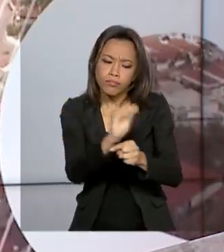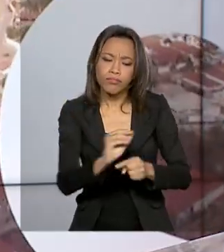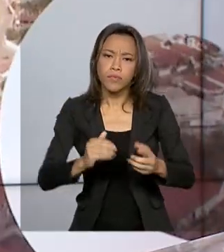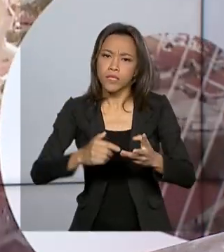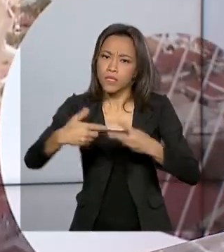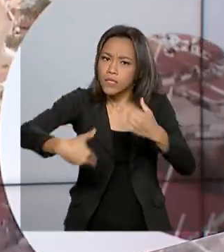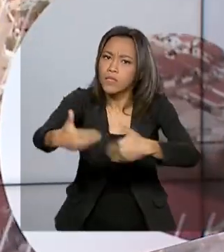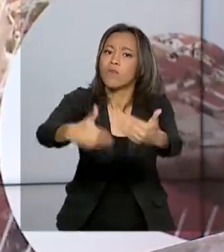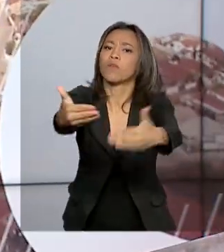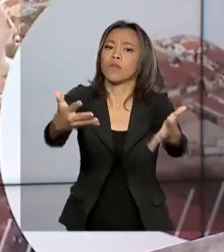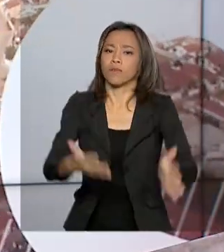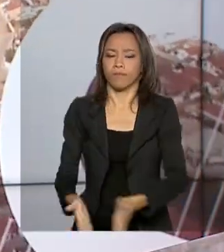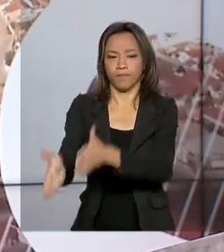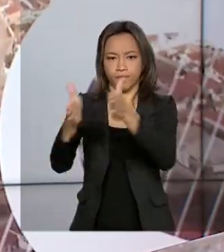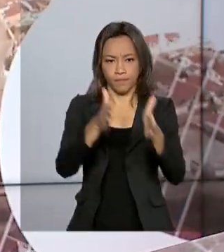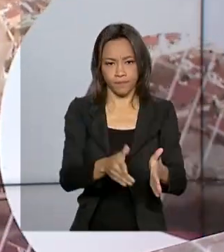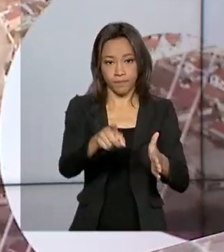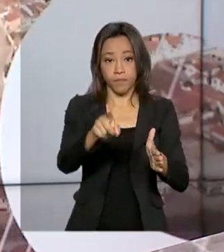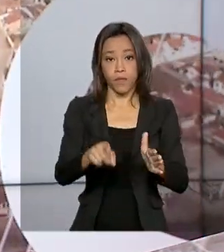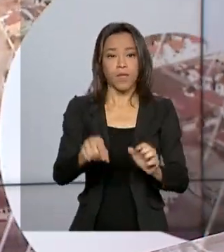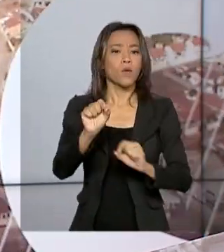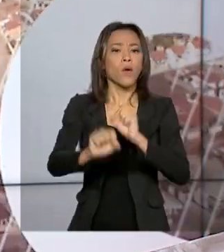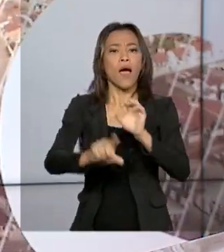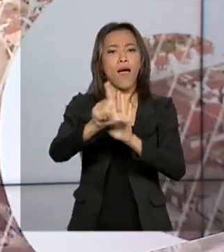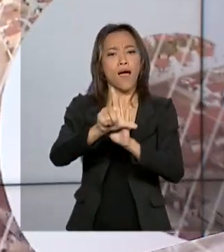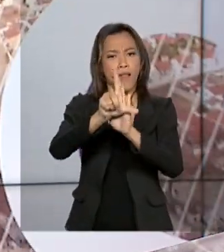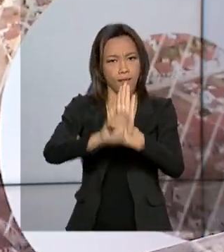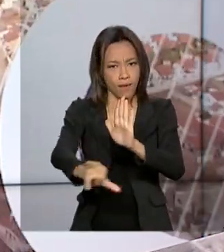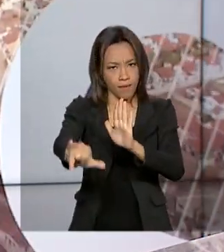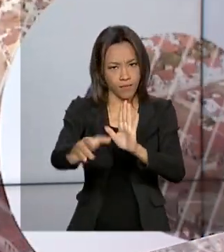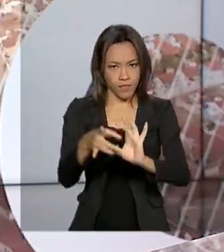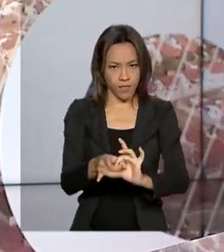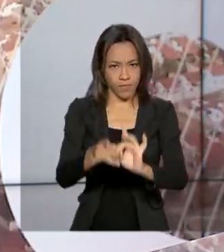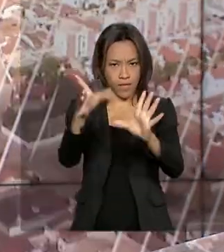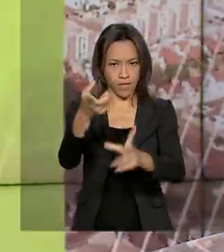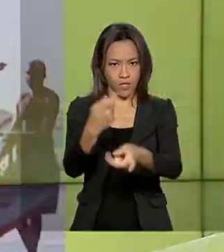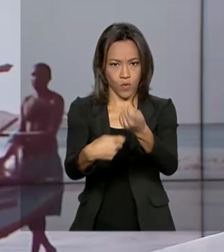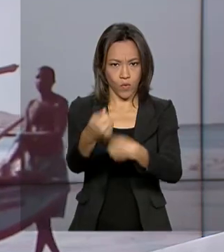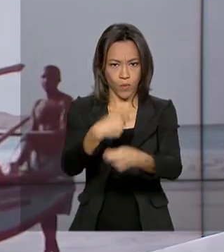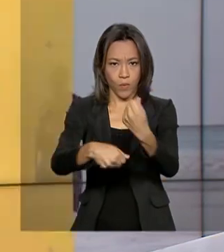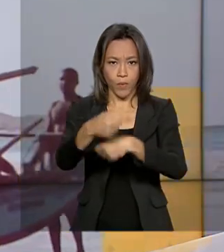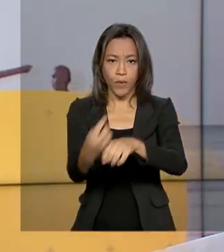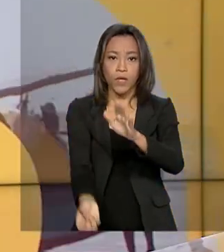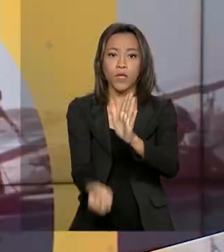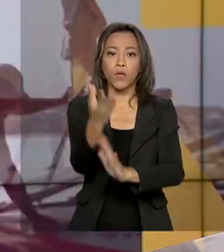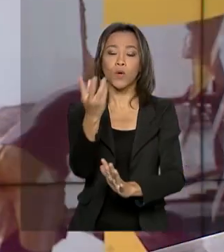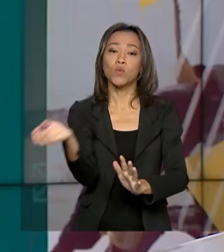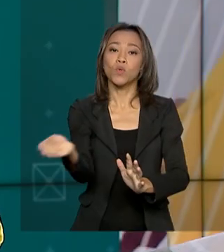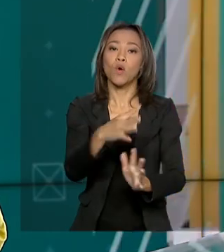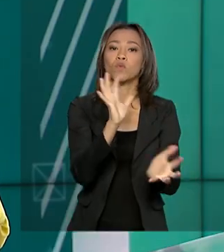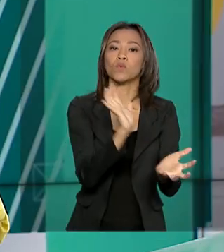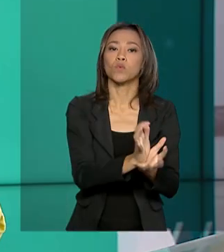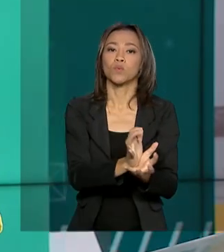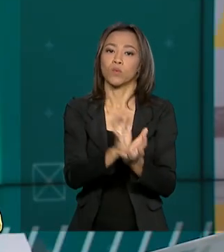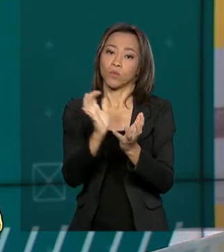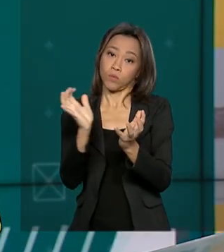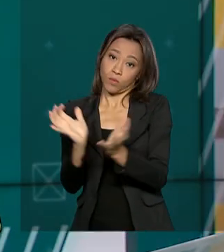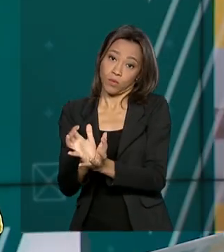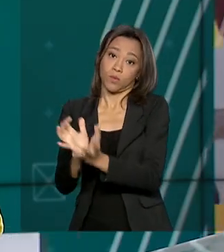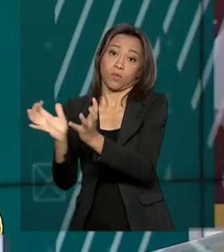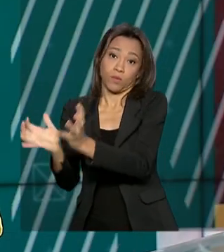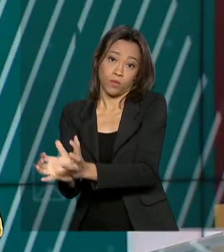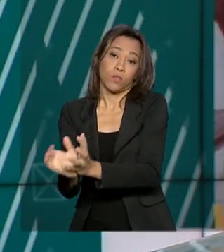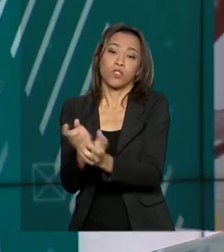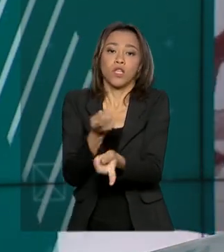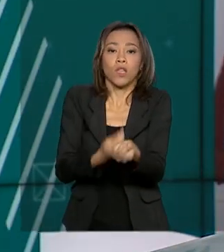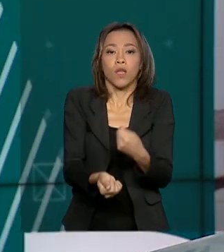A Lei da Liberdade Econômica, sancionada no ano passado, criou novas categorias de negócios no Brasil. Os